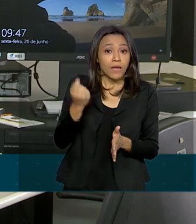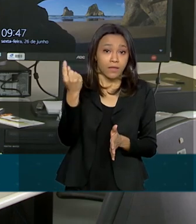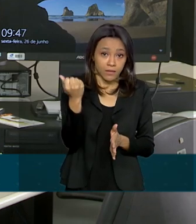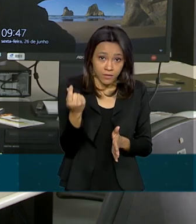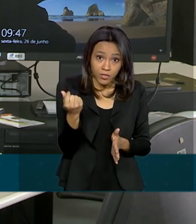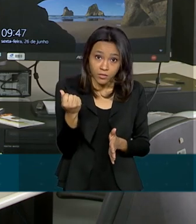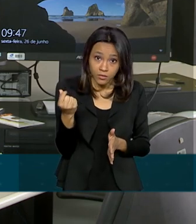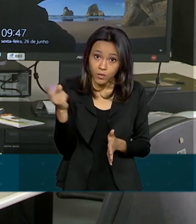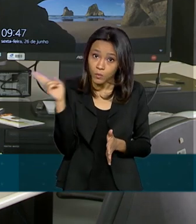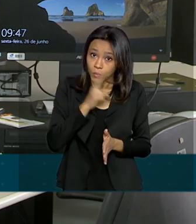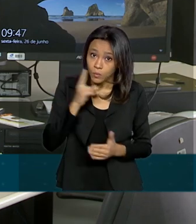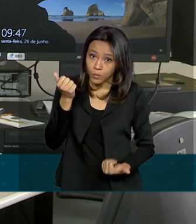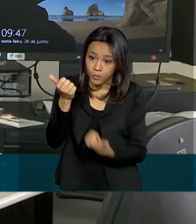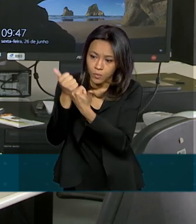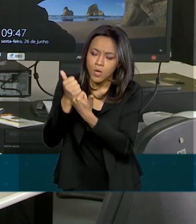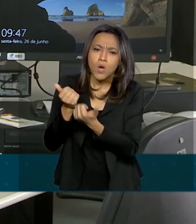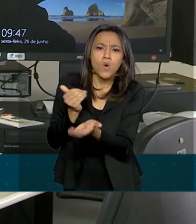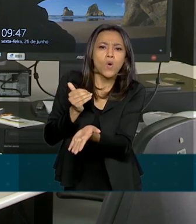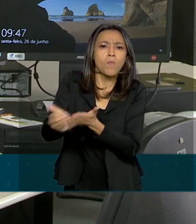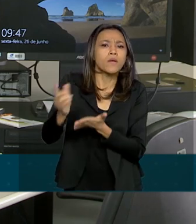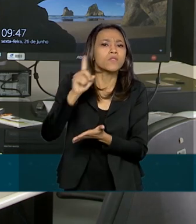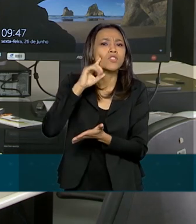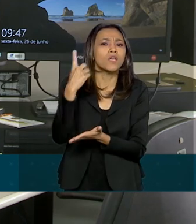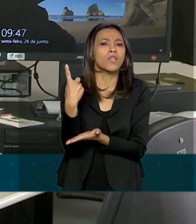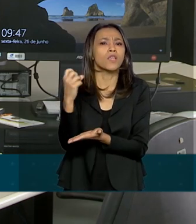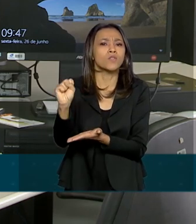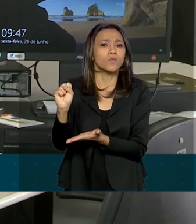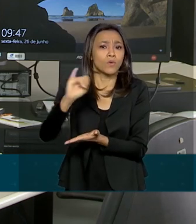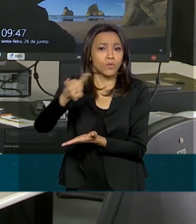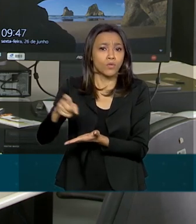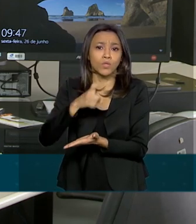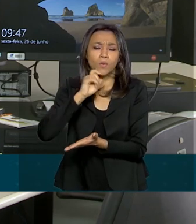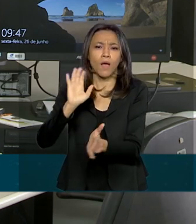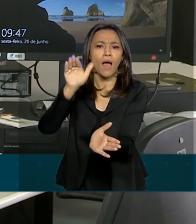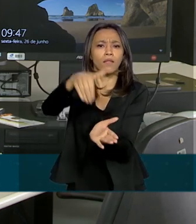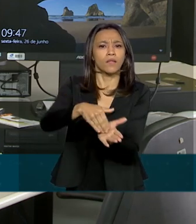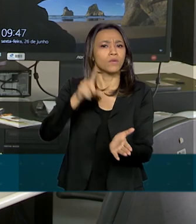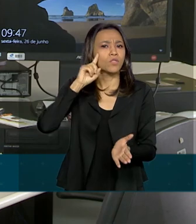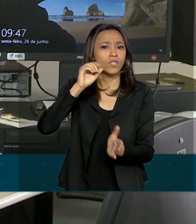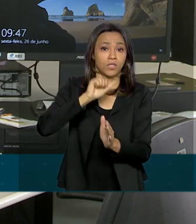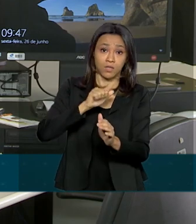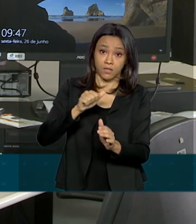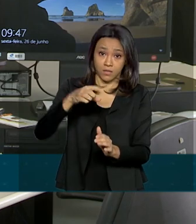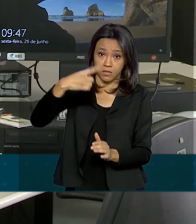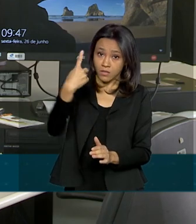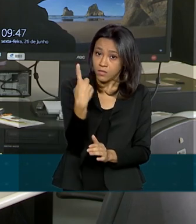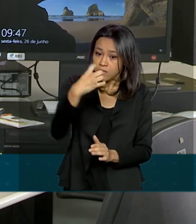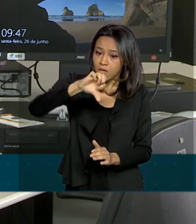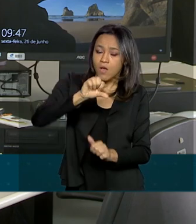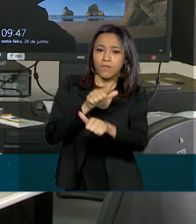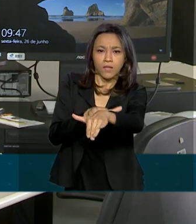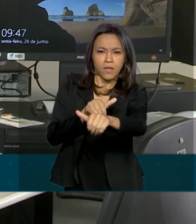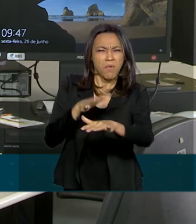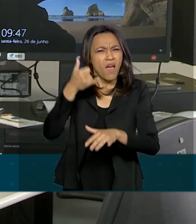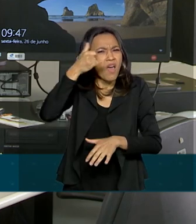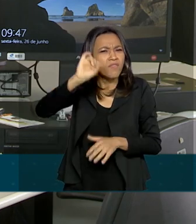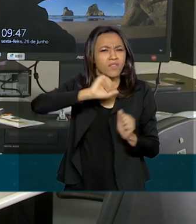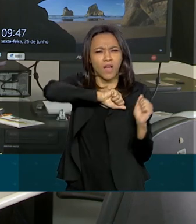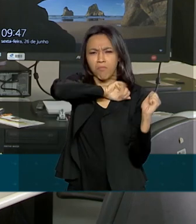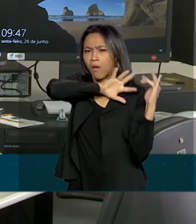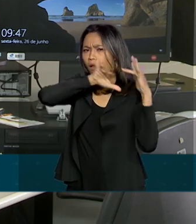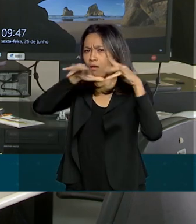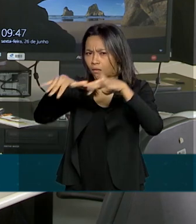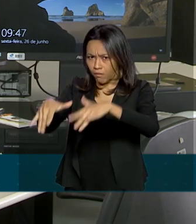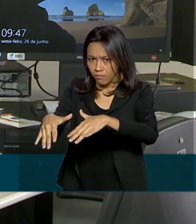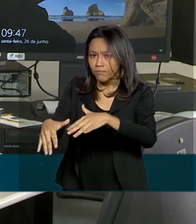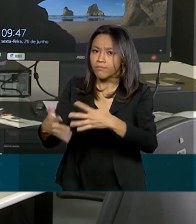auxílio emergencial começam no dia 18 de julho e vão até dia 19 de setembro, para evitar aglomerações, segundo a Caixa.